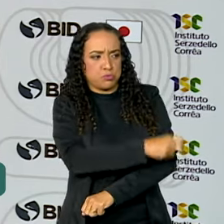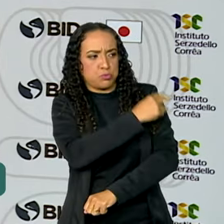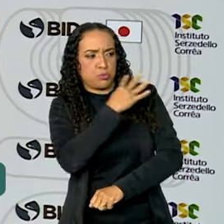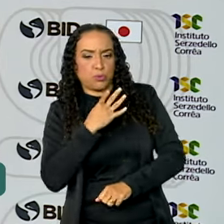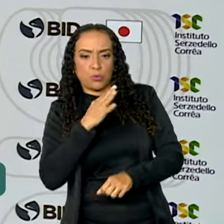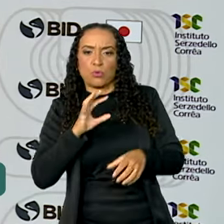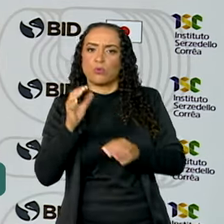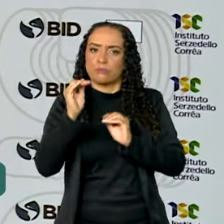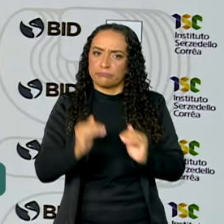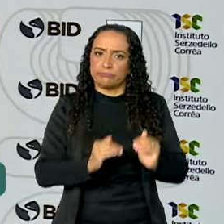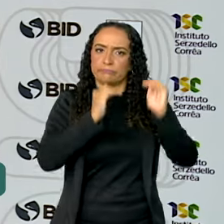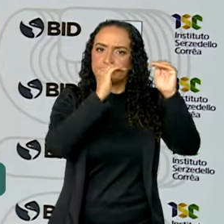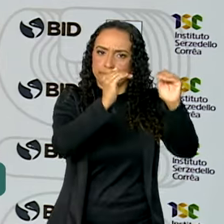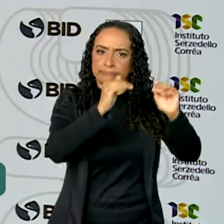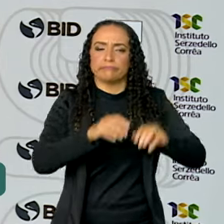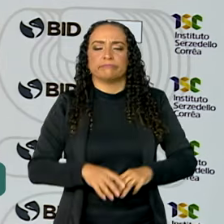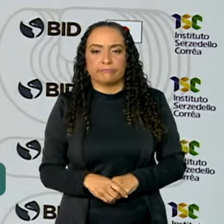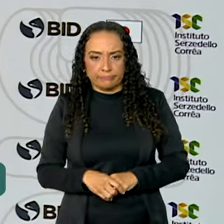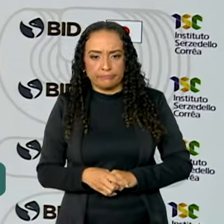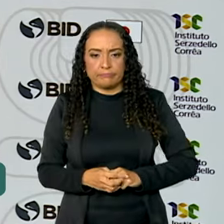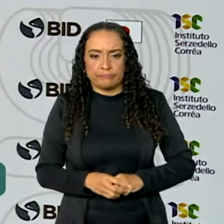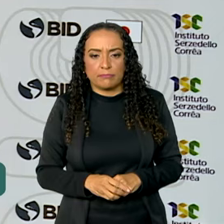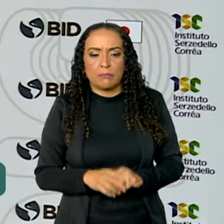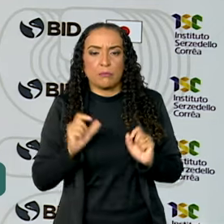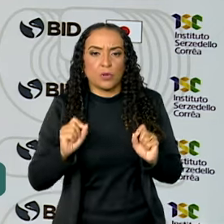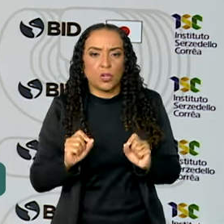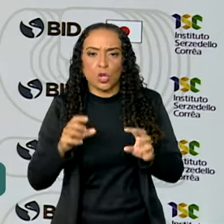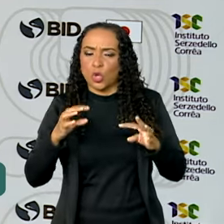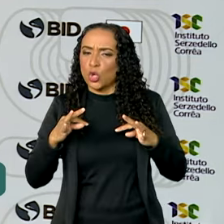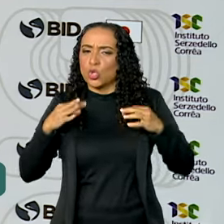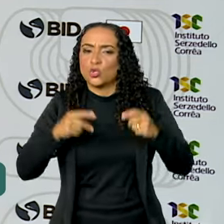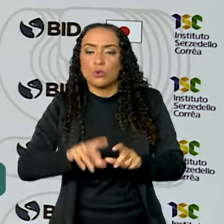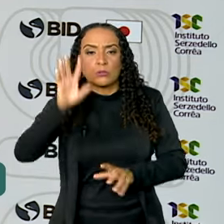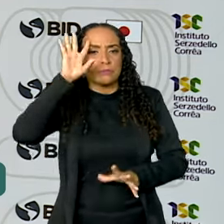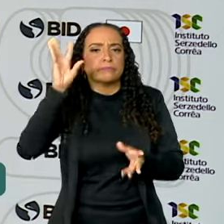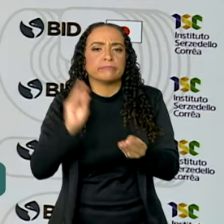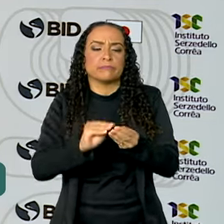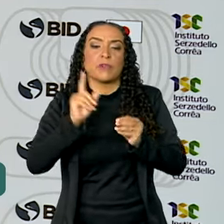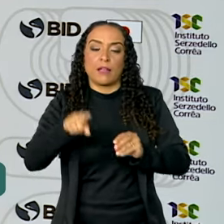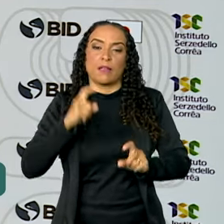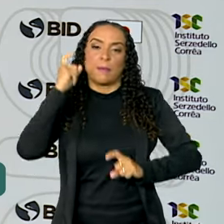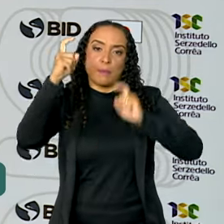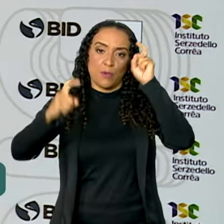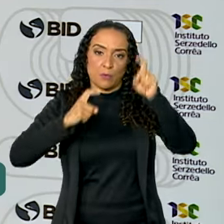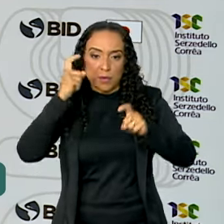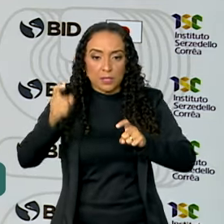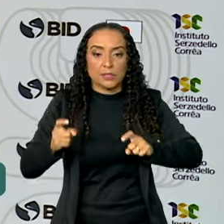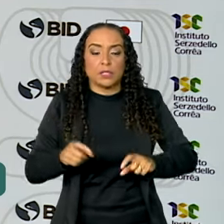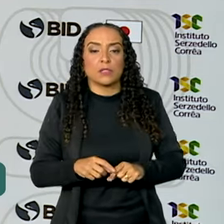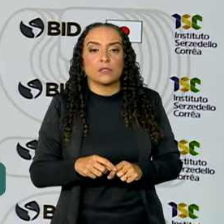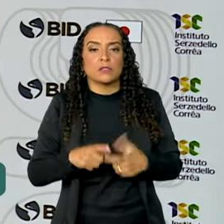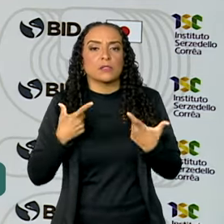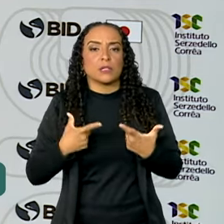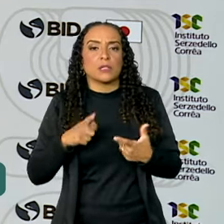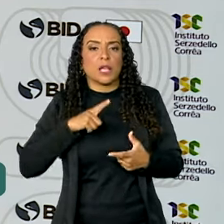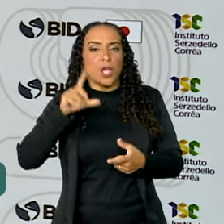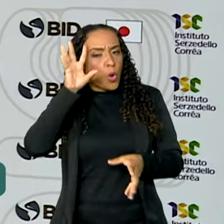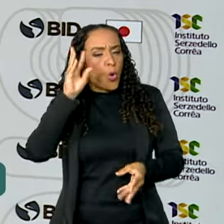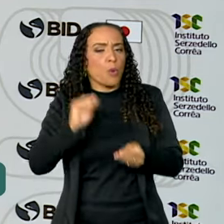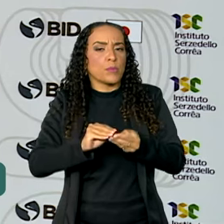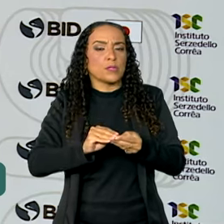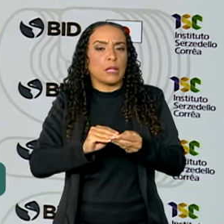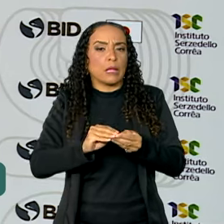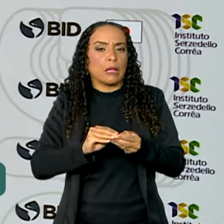simples até os altos níveis, para que todos entendam que é uma preocupação, compreender